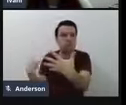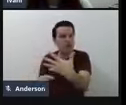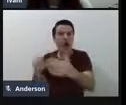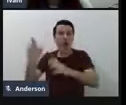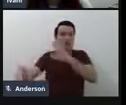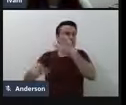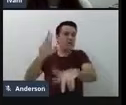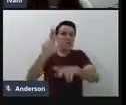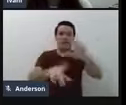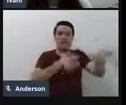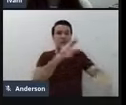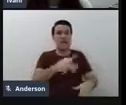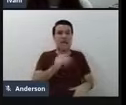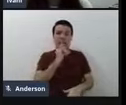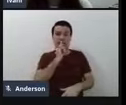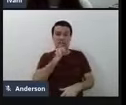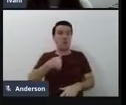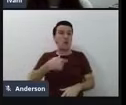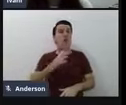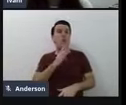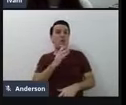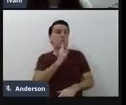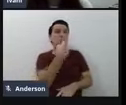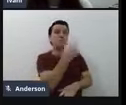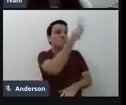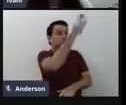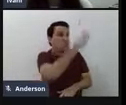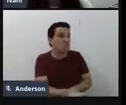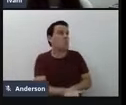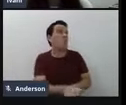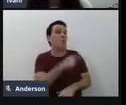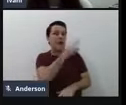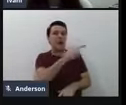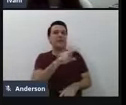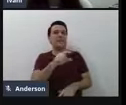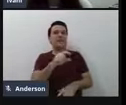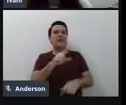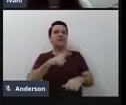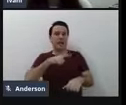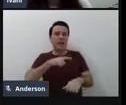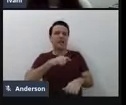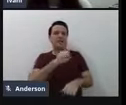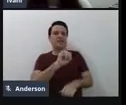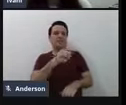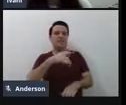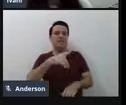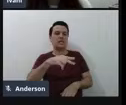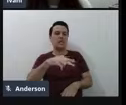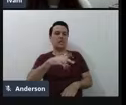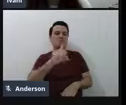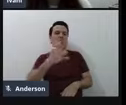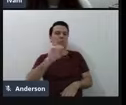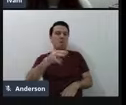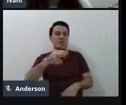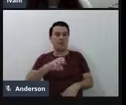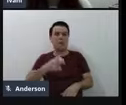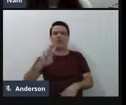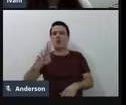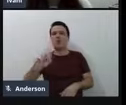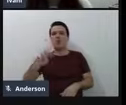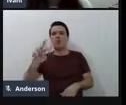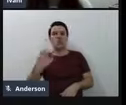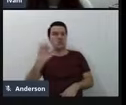eu conheci pessoas com síndrome de Usher que usam a bengala tranquilamente, né, qual foi a primeira